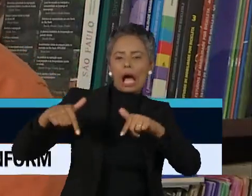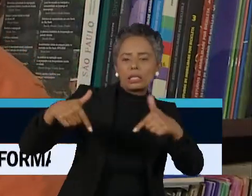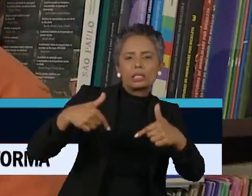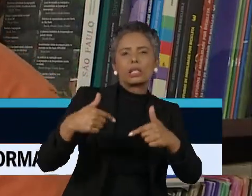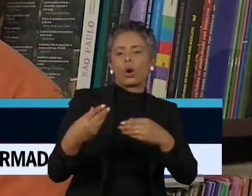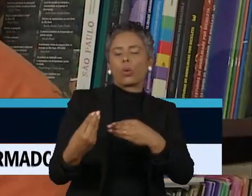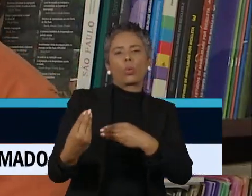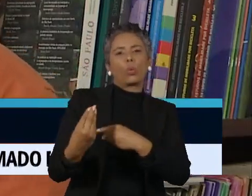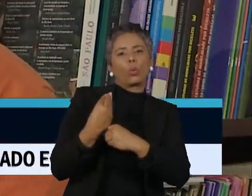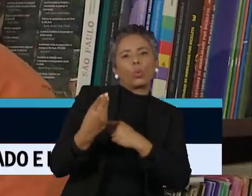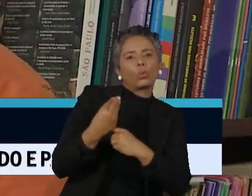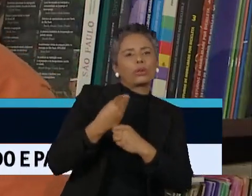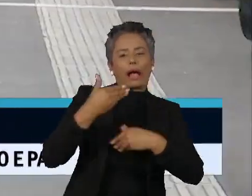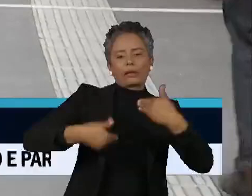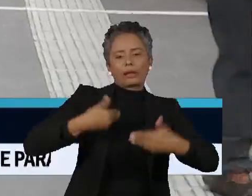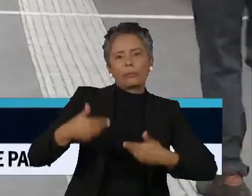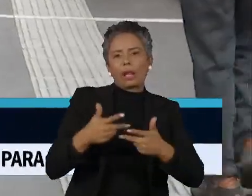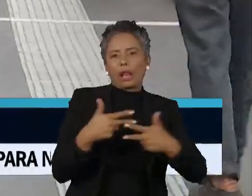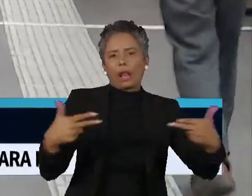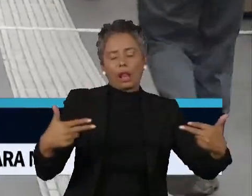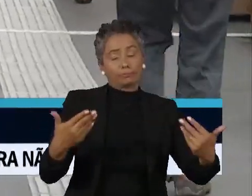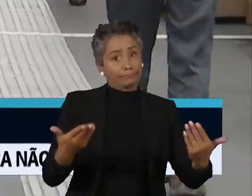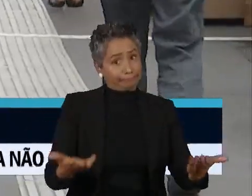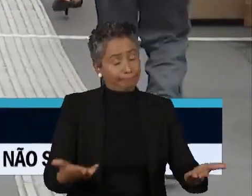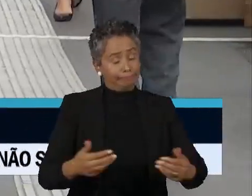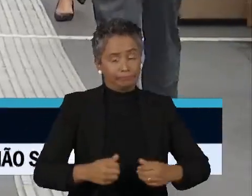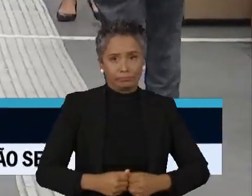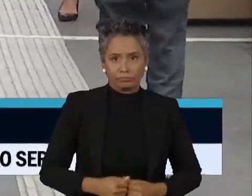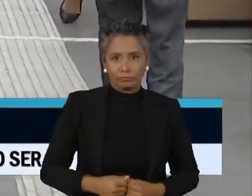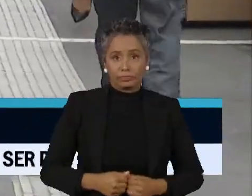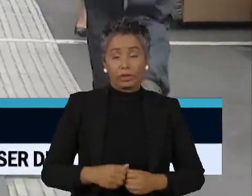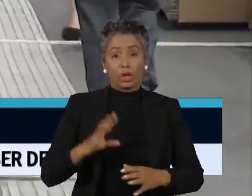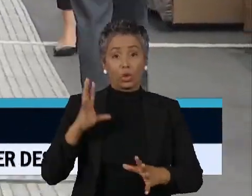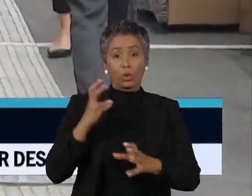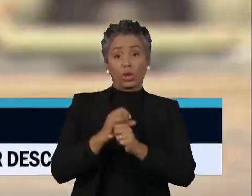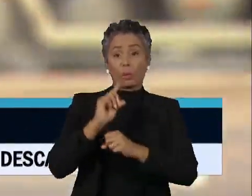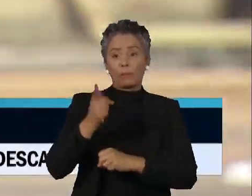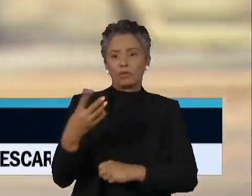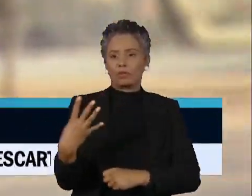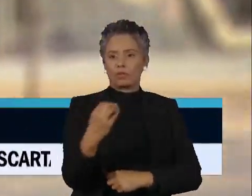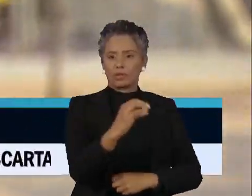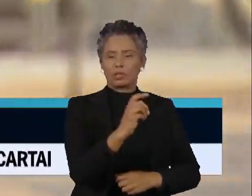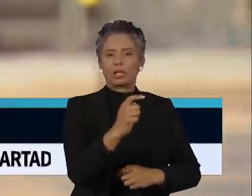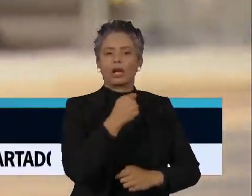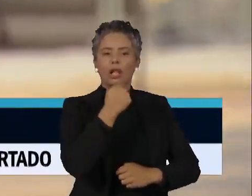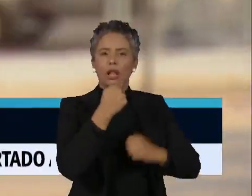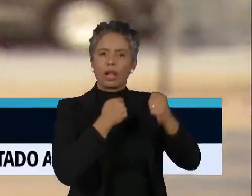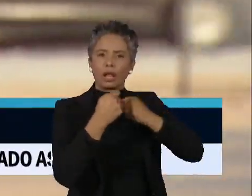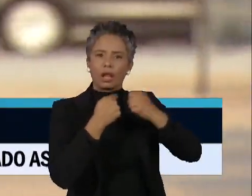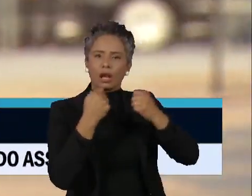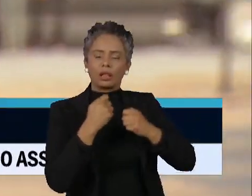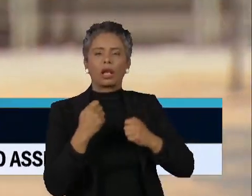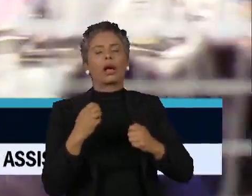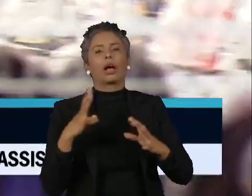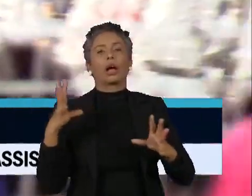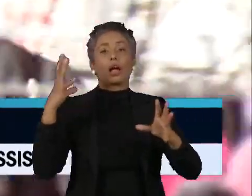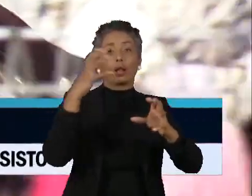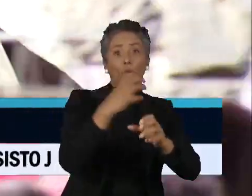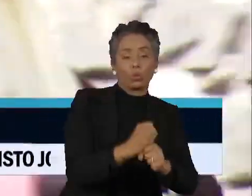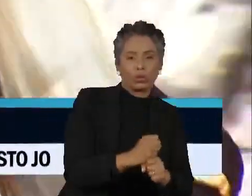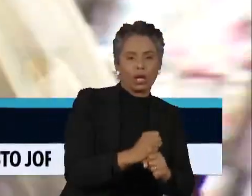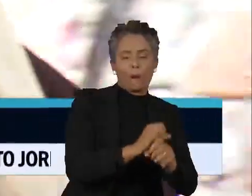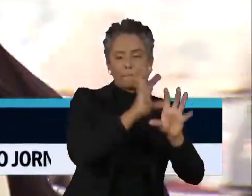doenças crônicas em relação às brancas. Foram mais de 1.400 entrevistas em três das grandes capitais brasileiras.